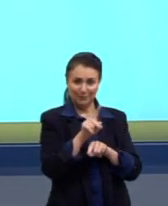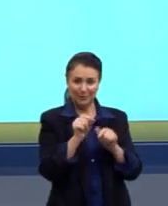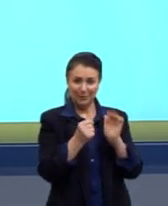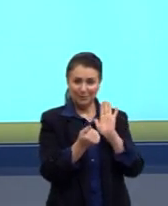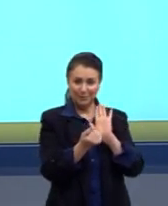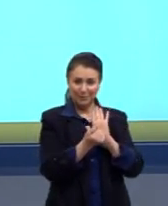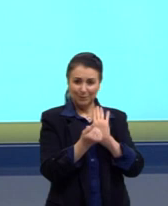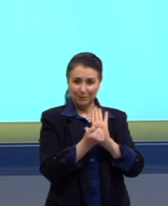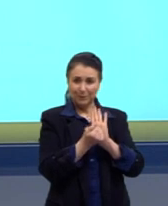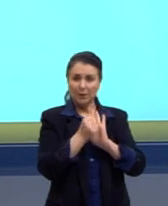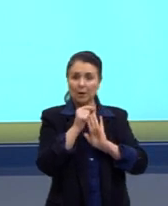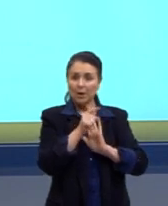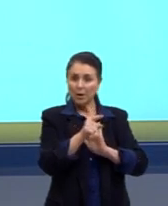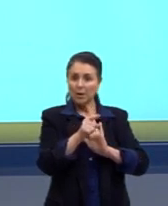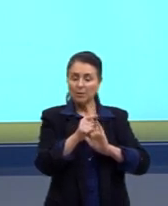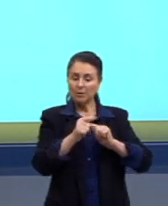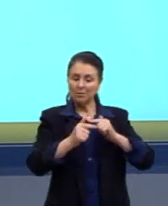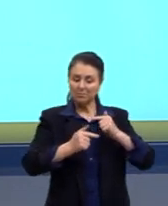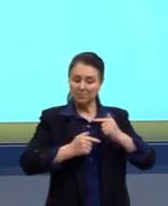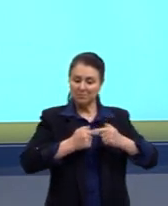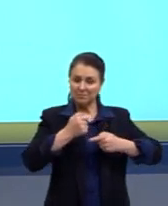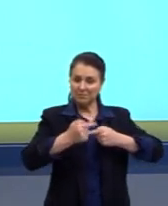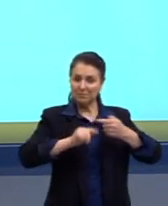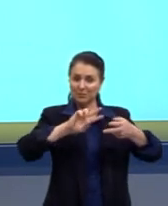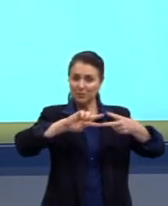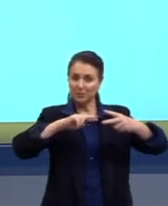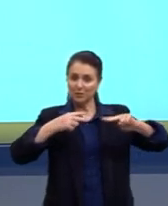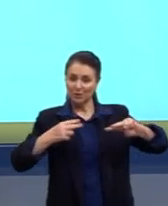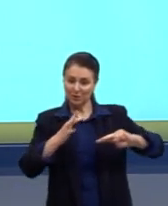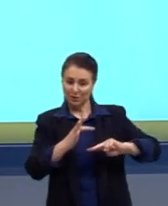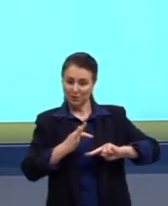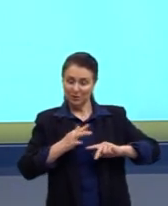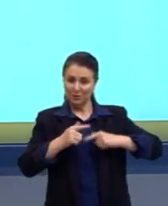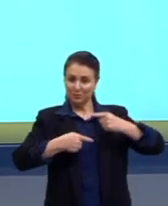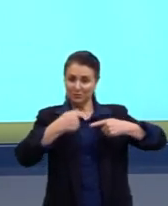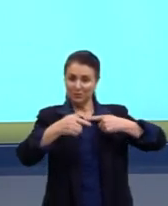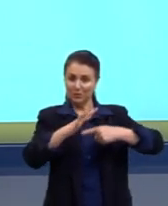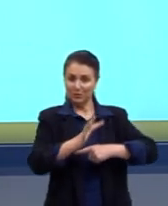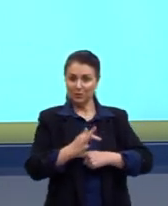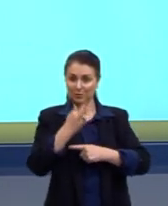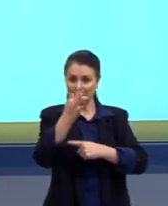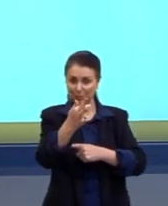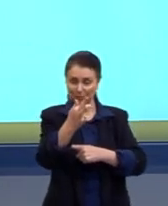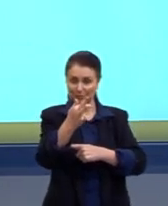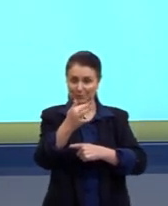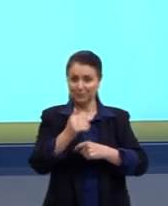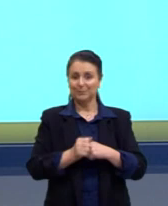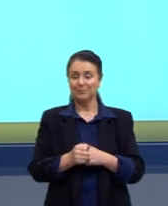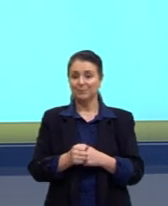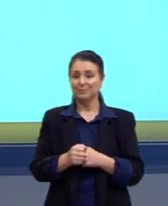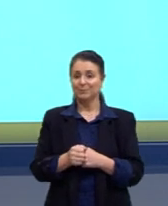grupo aqui que vai passar os seus genes para a descendência, certo? Então, vai aumentar a nefrequência.